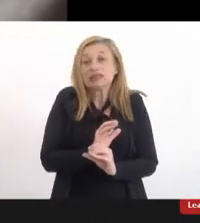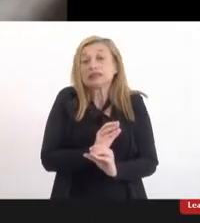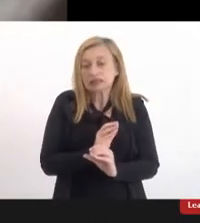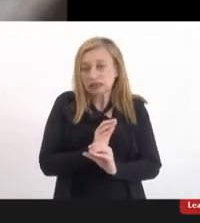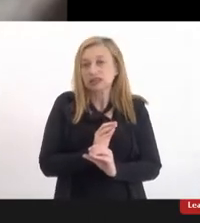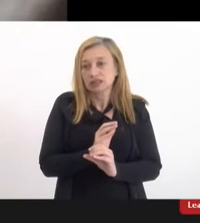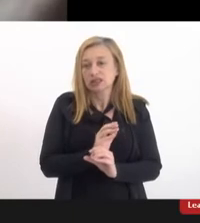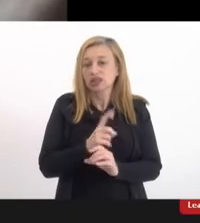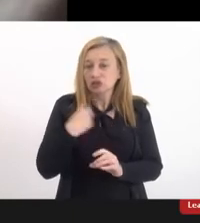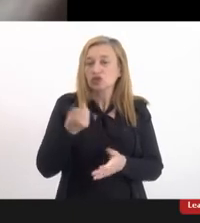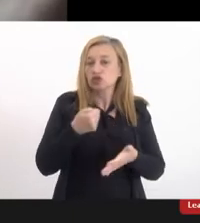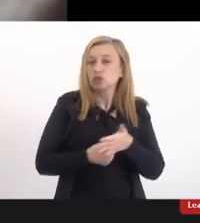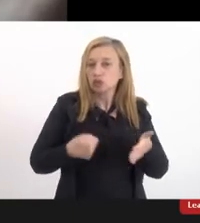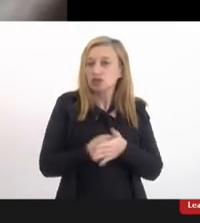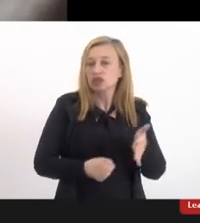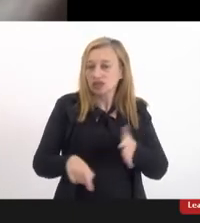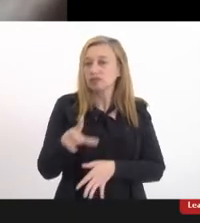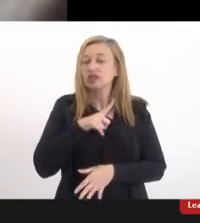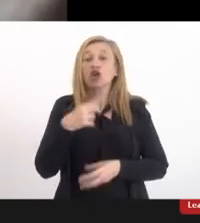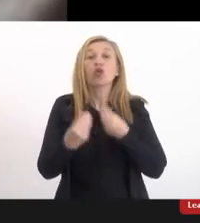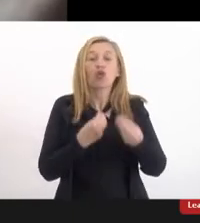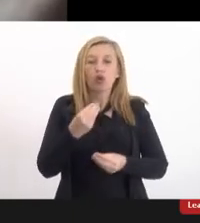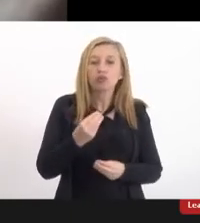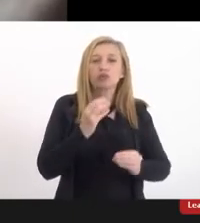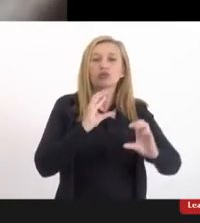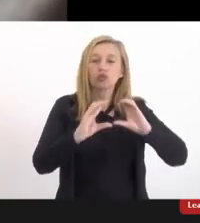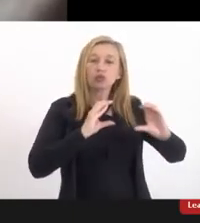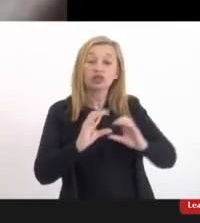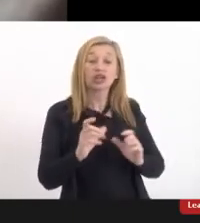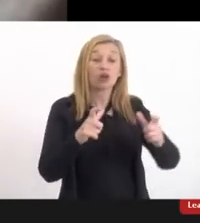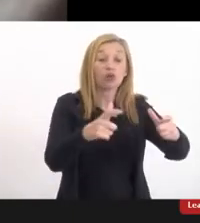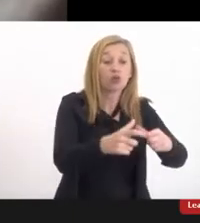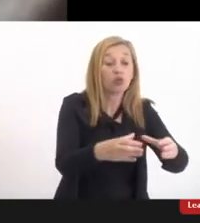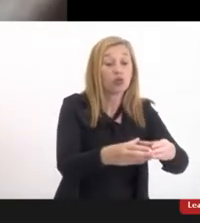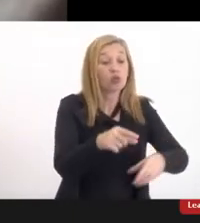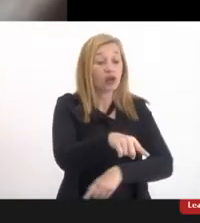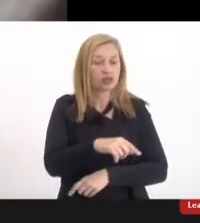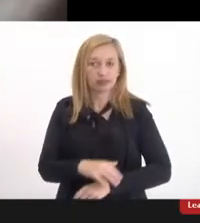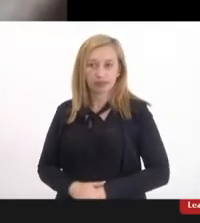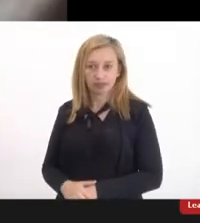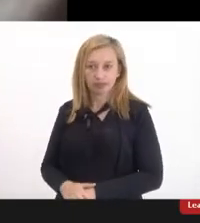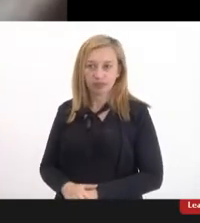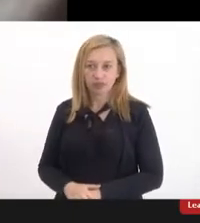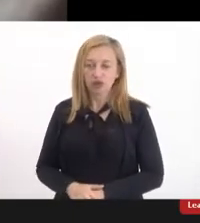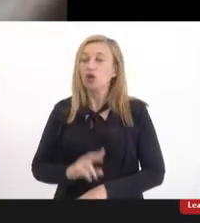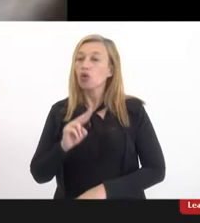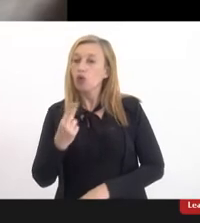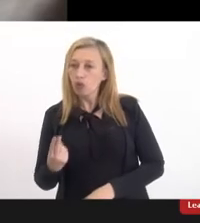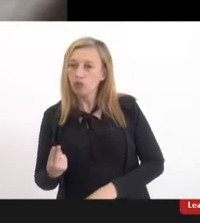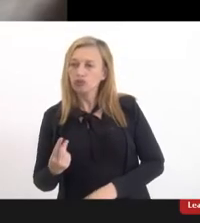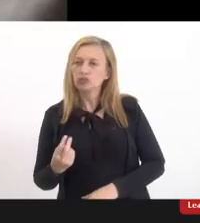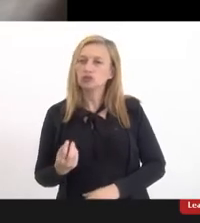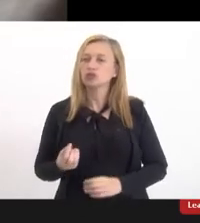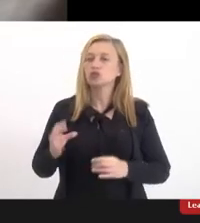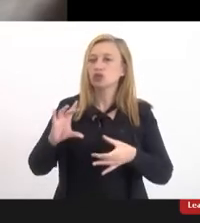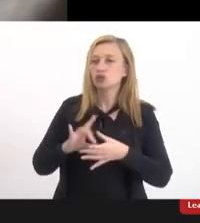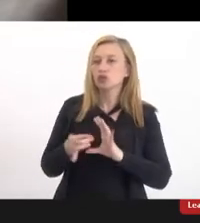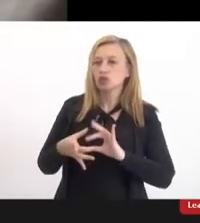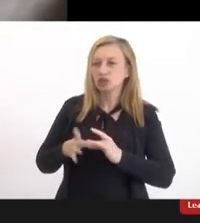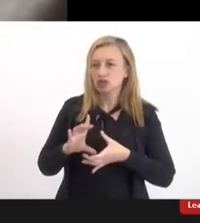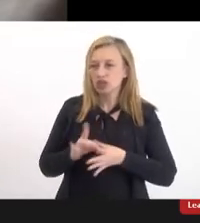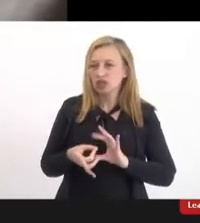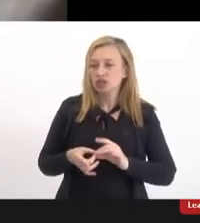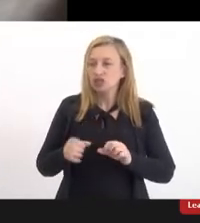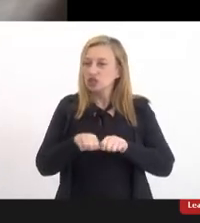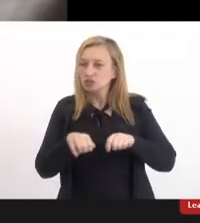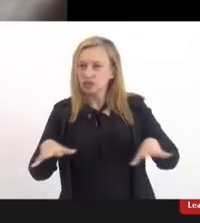a gente está batalhando aqui como eu me comunico com aquele público ou ainda né num contexto tão diverso de